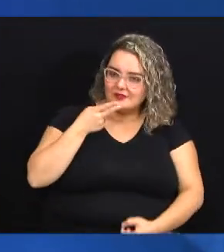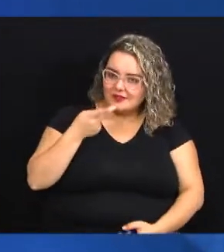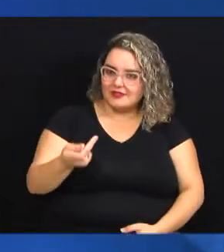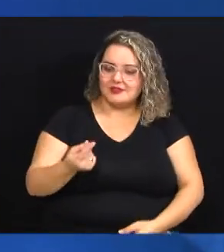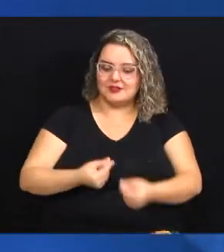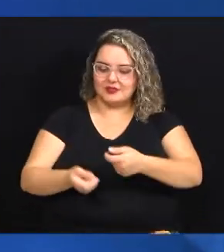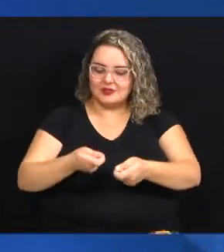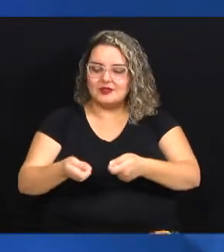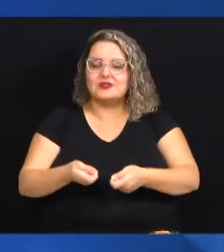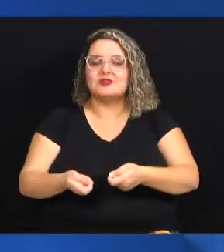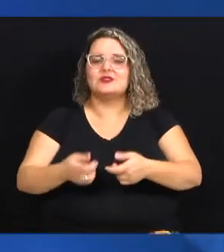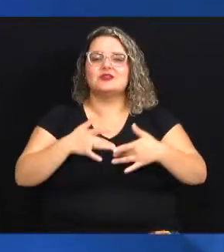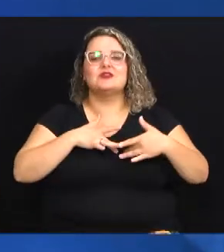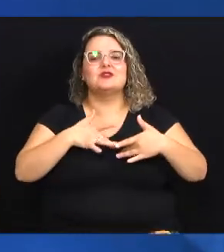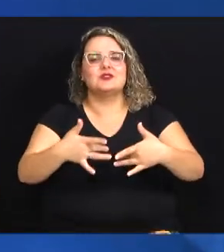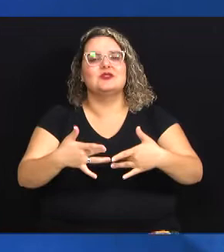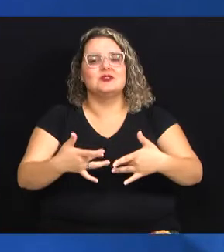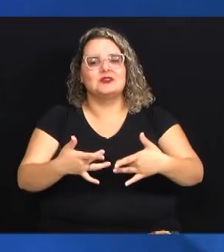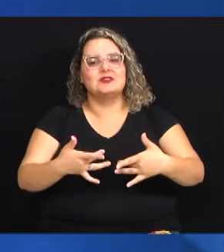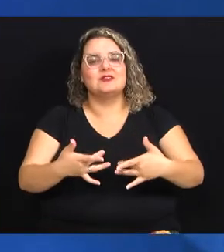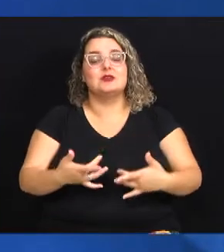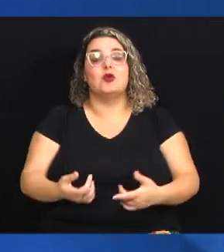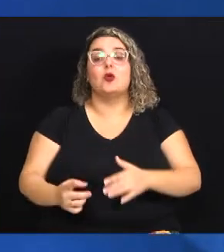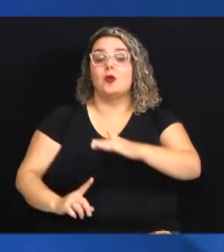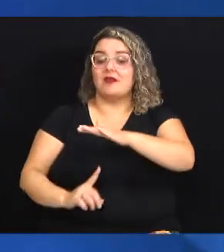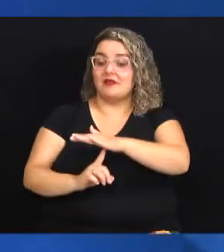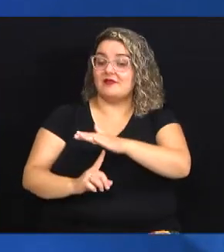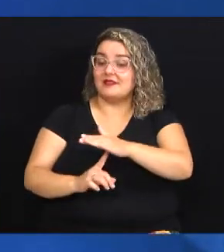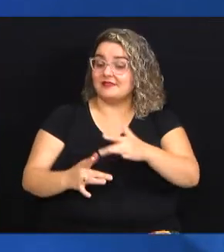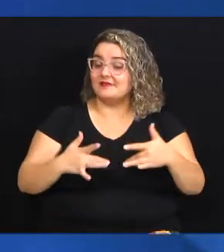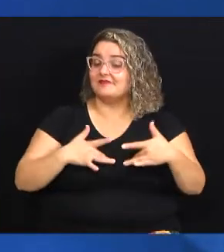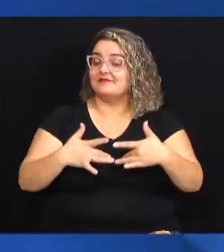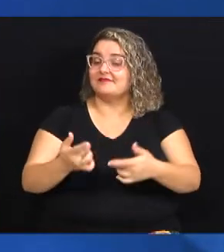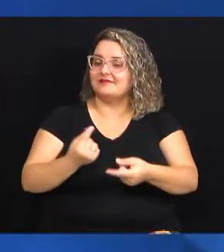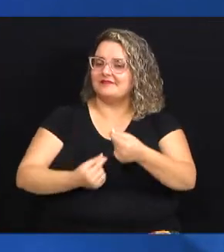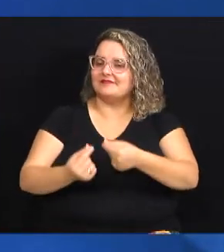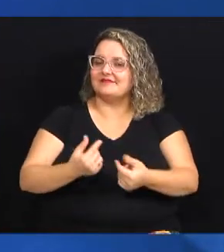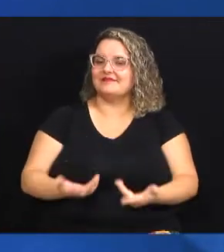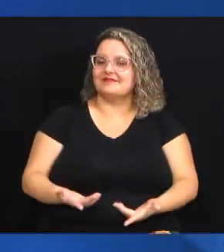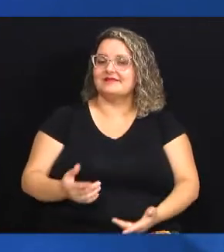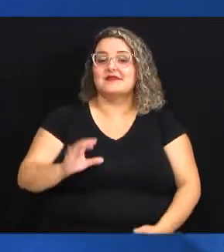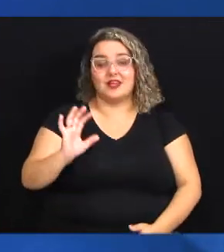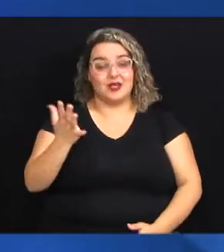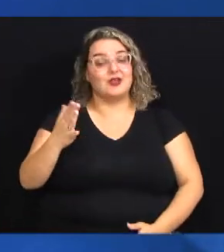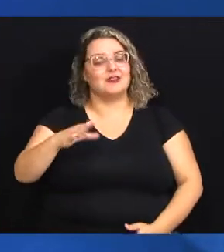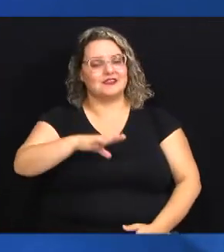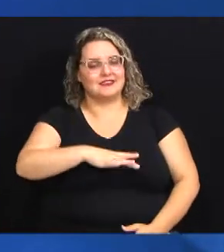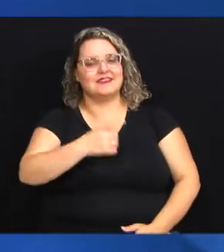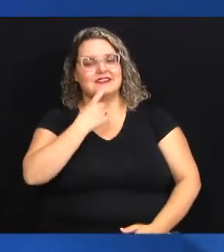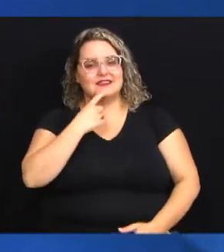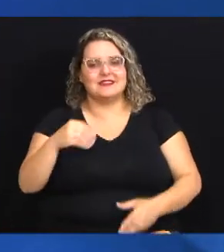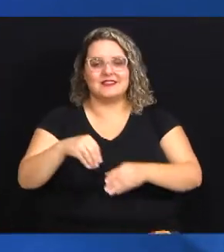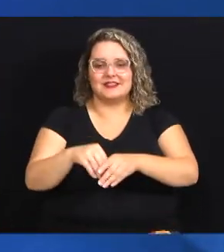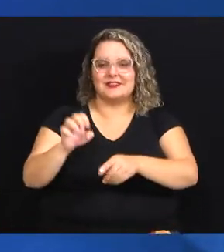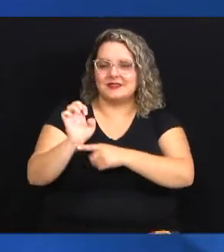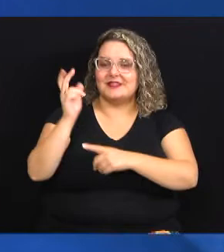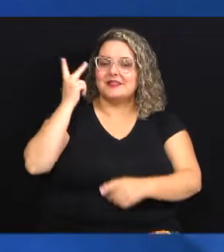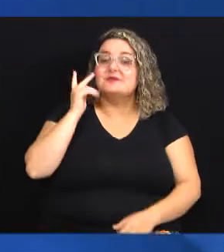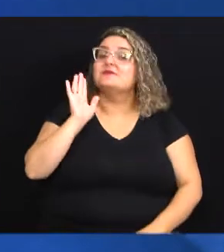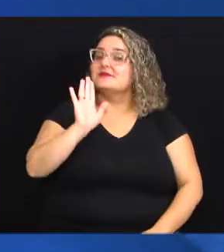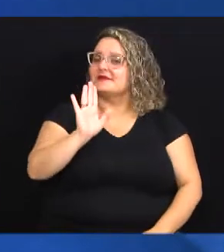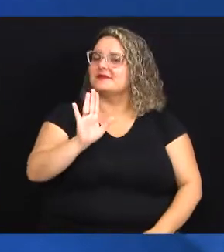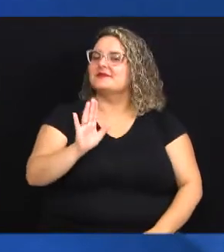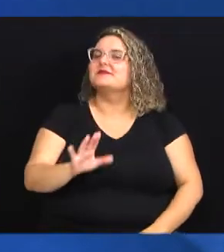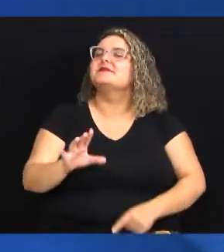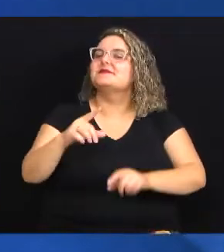economia solidária com a Feira de Economia Solidária que acontece em Campinas, no interior de São Paulo. Não saia daí